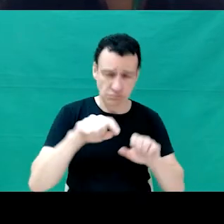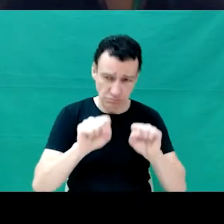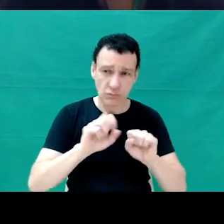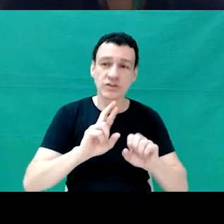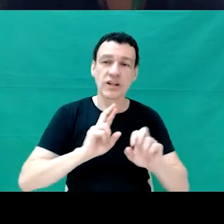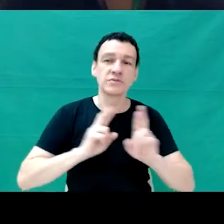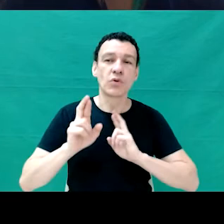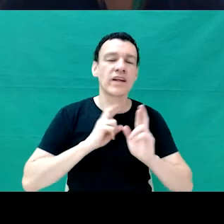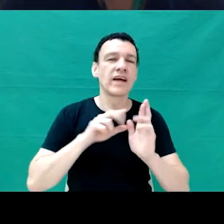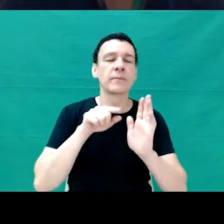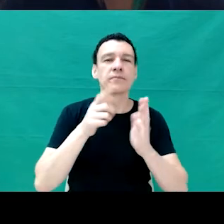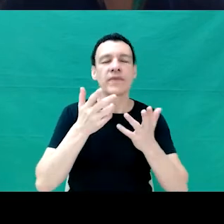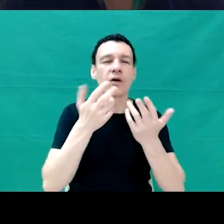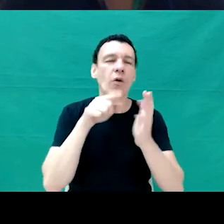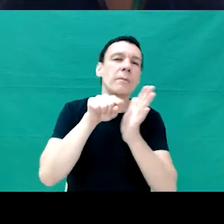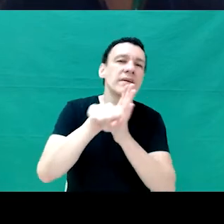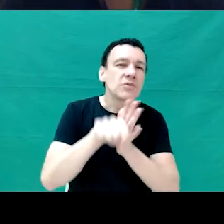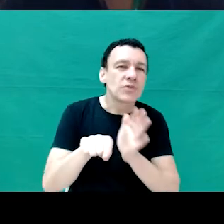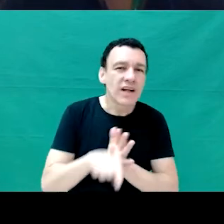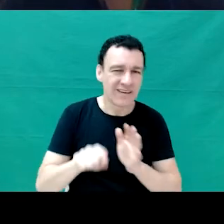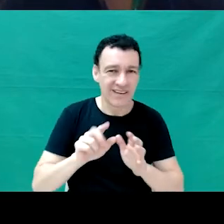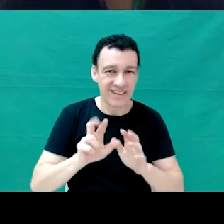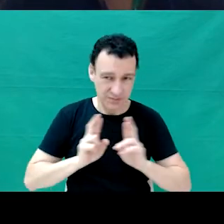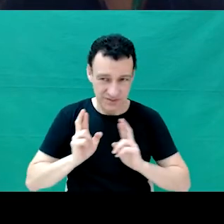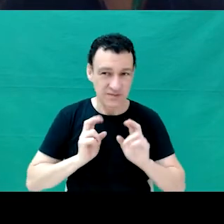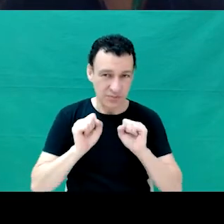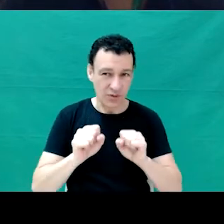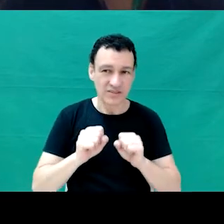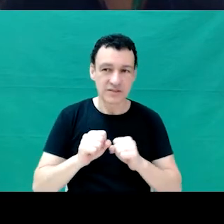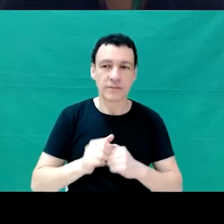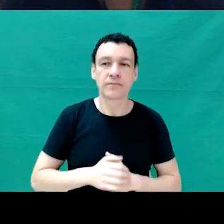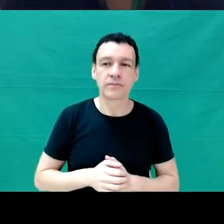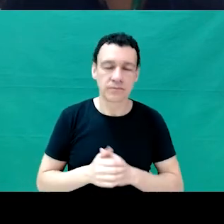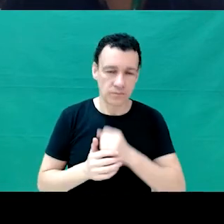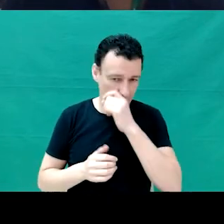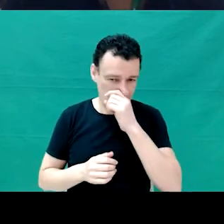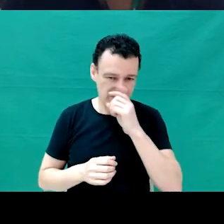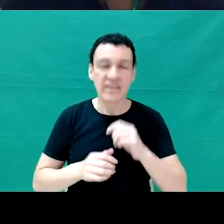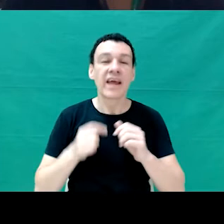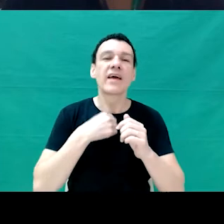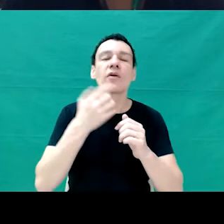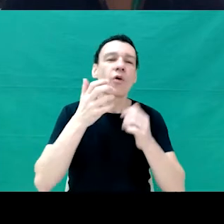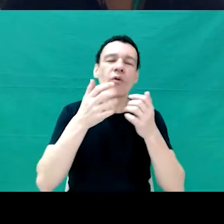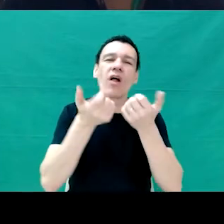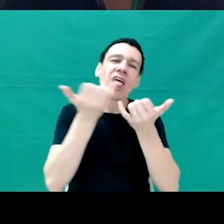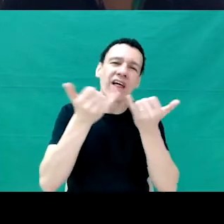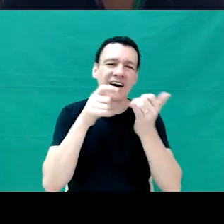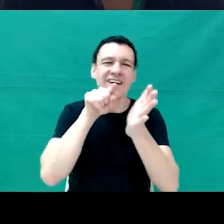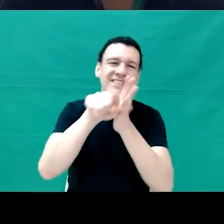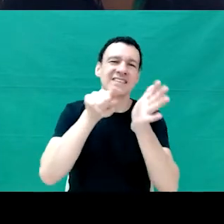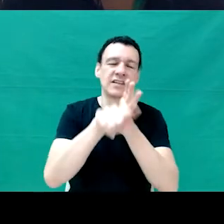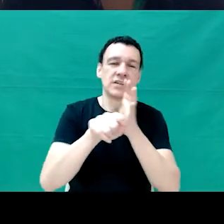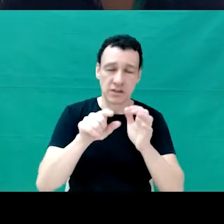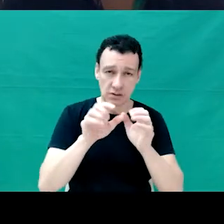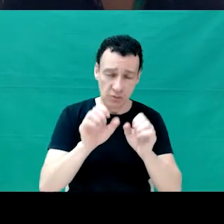do chat aqui, tem a lista de sondagem. E aí, se vocês